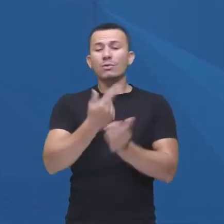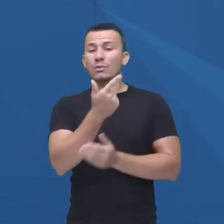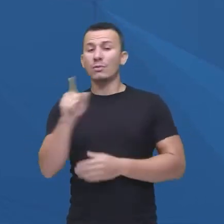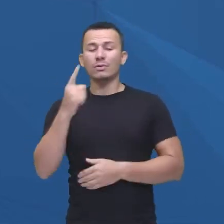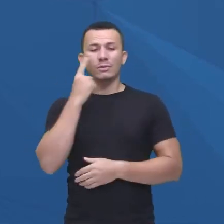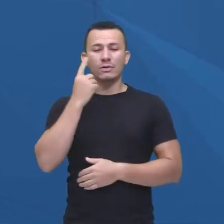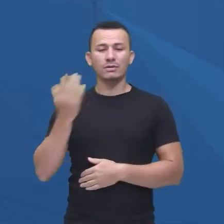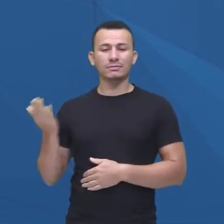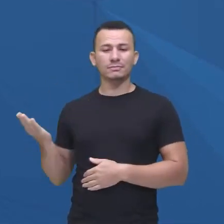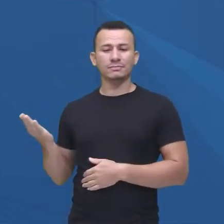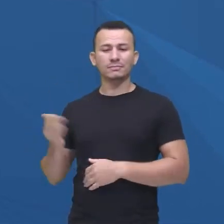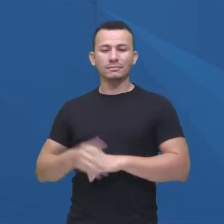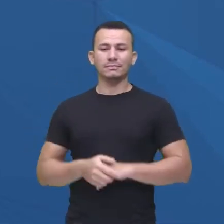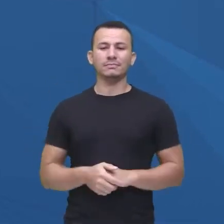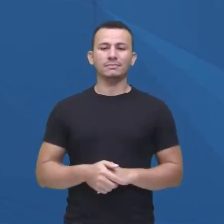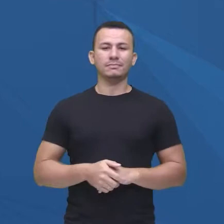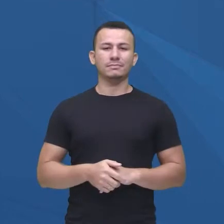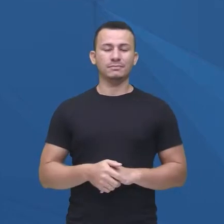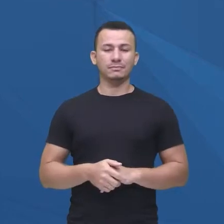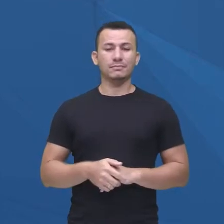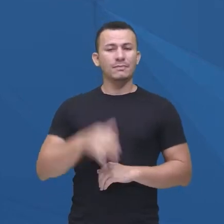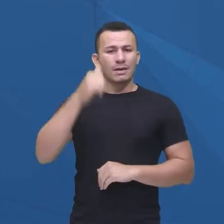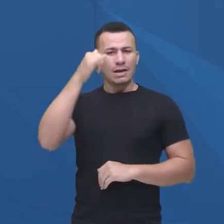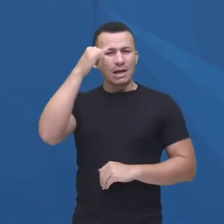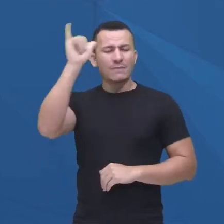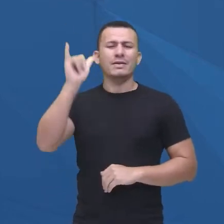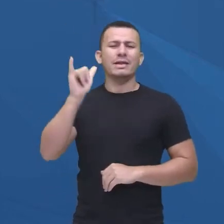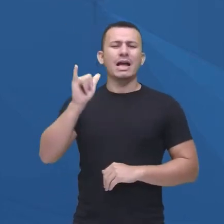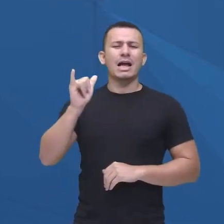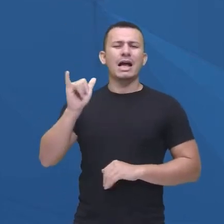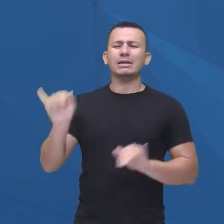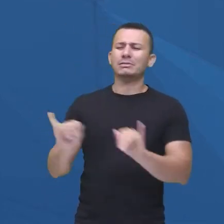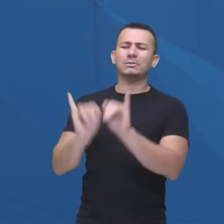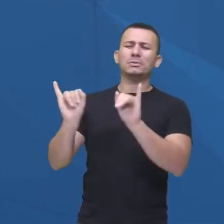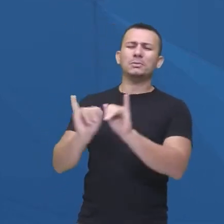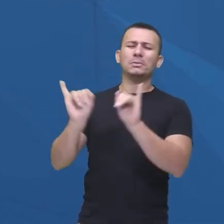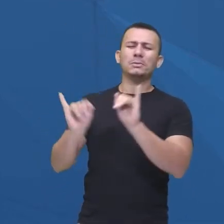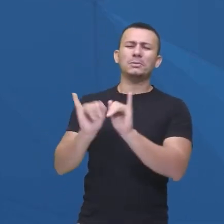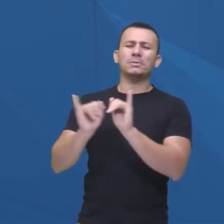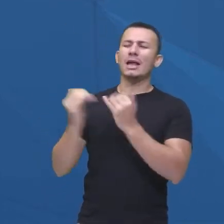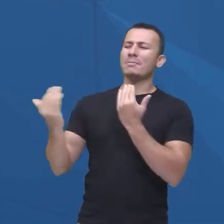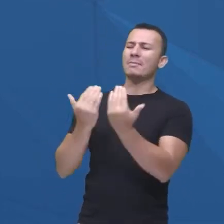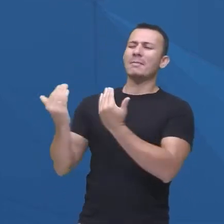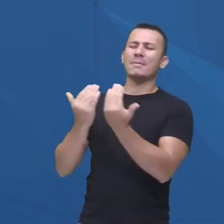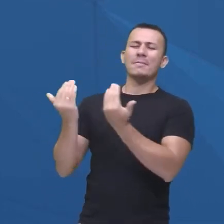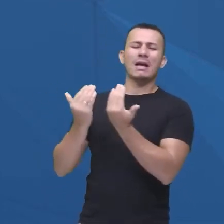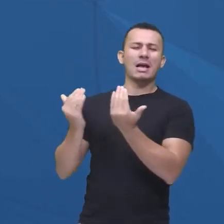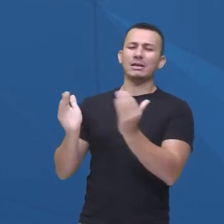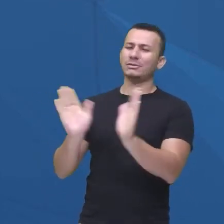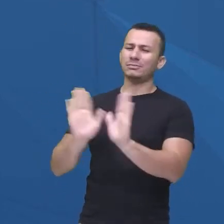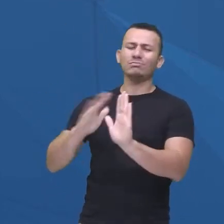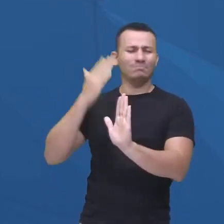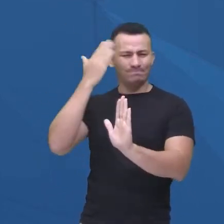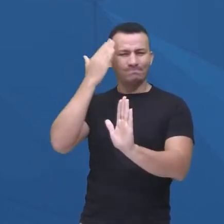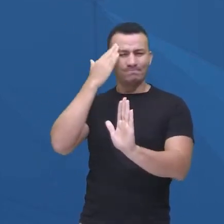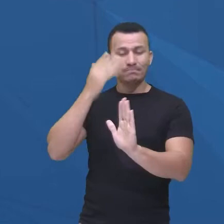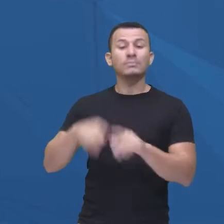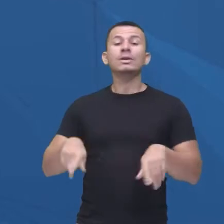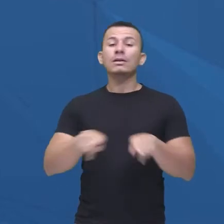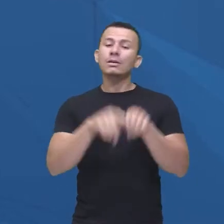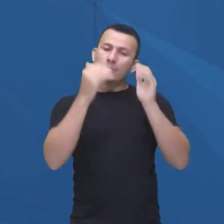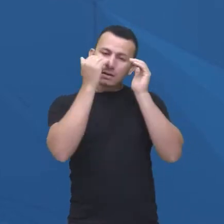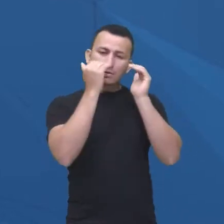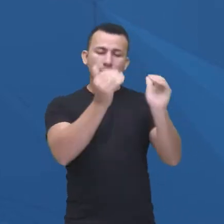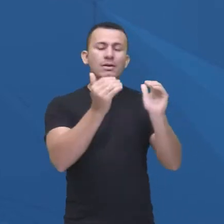olhadinha. Além de evitar as conversas paralelas, que a gente sabe que uma hora ou outra acontece, não tem problema. Respeitar os